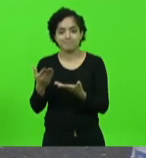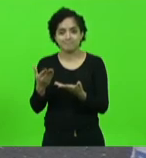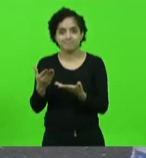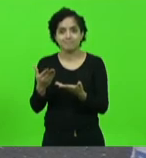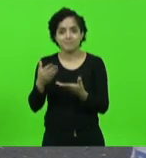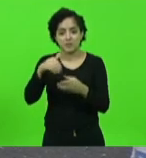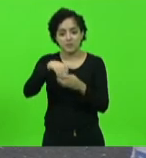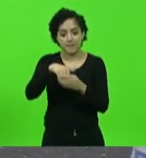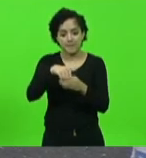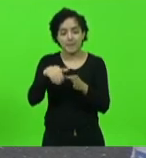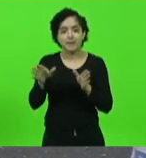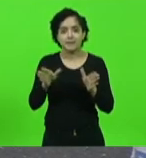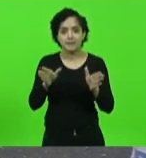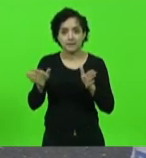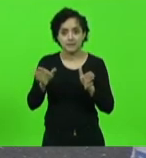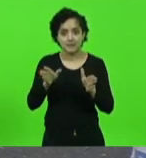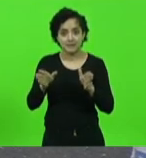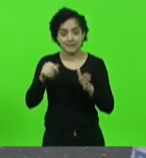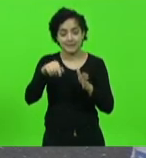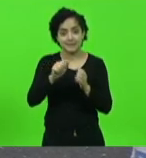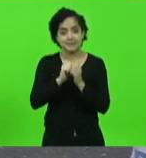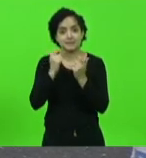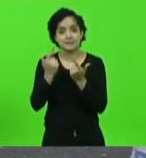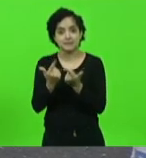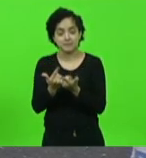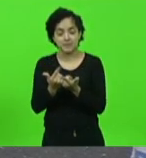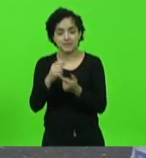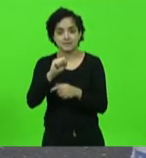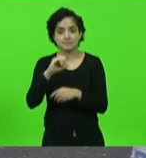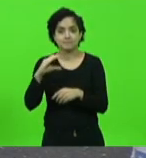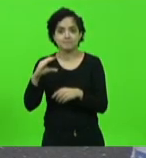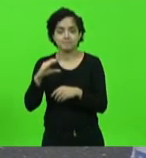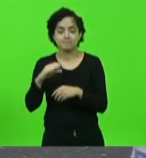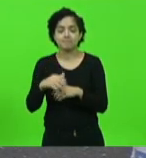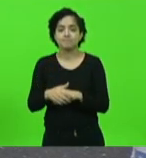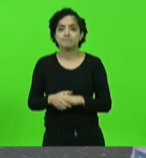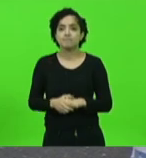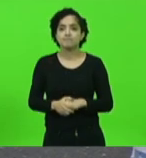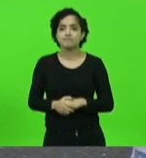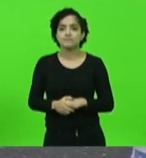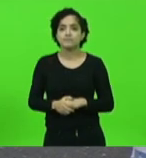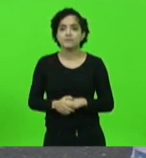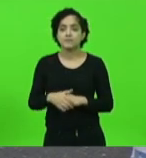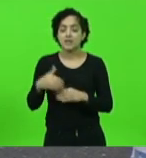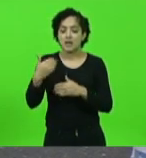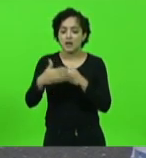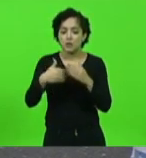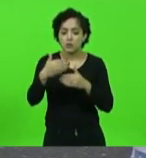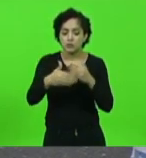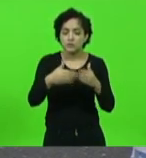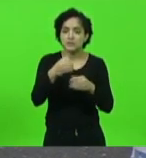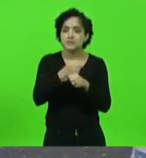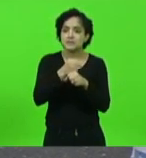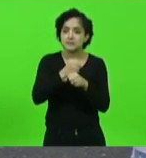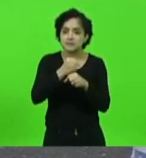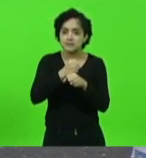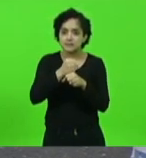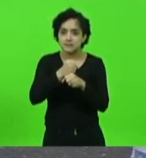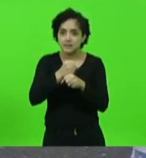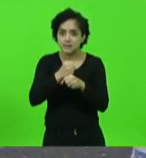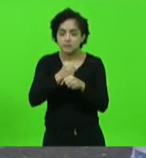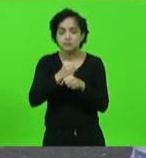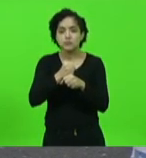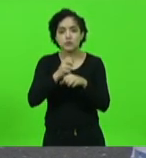mandato aqui na na Assembleia e que ao longo desses anos tem se